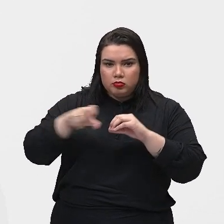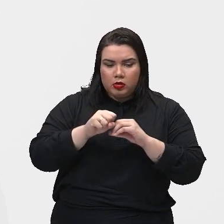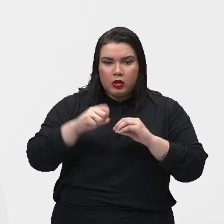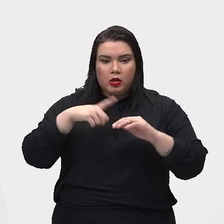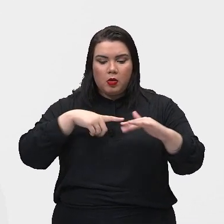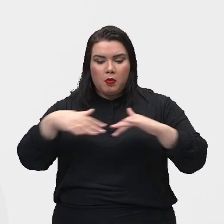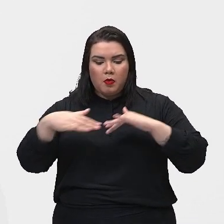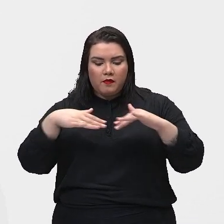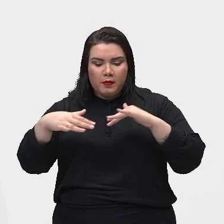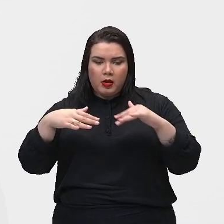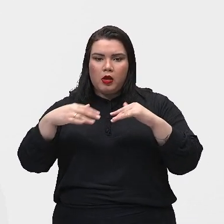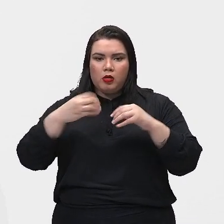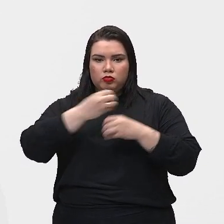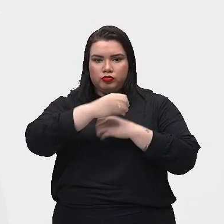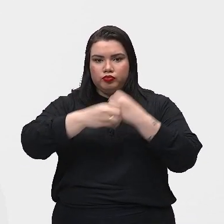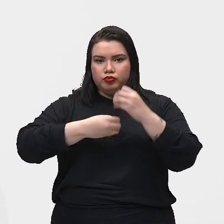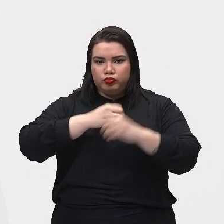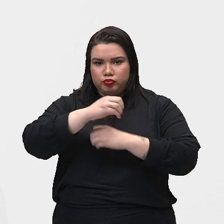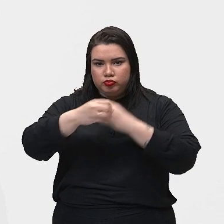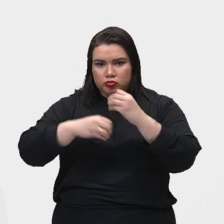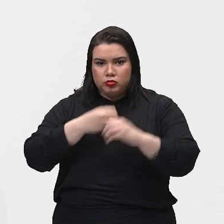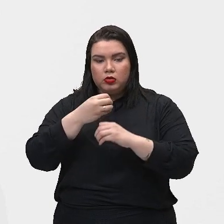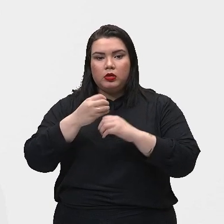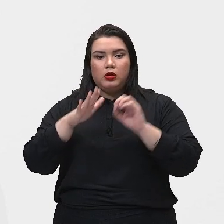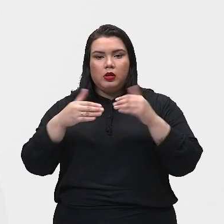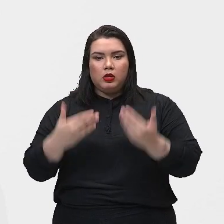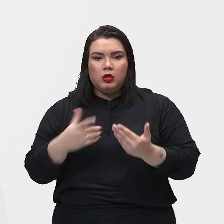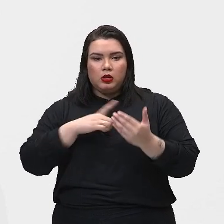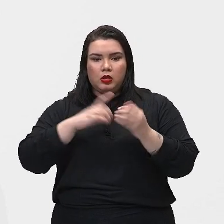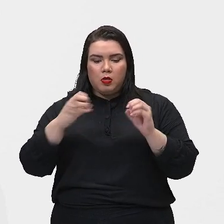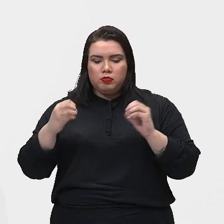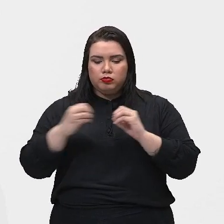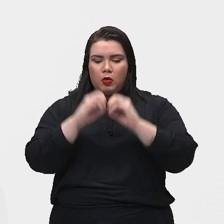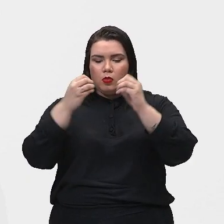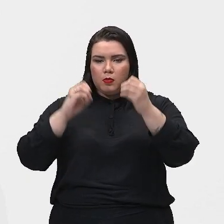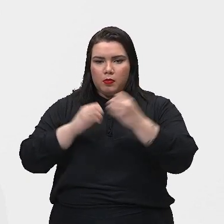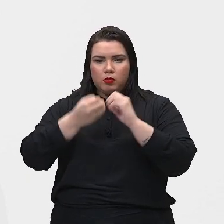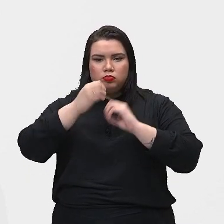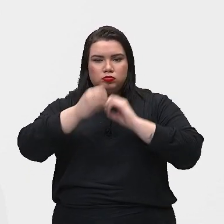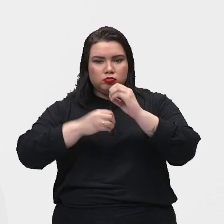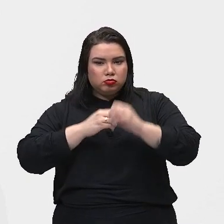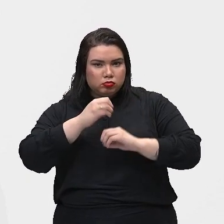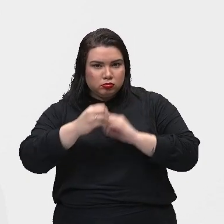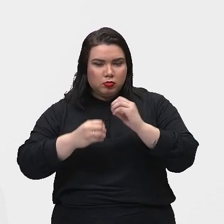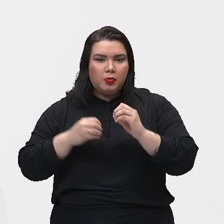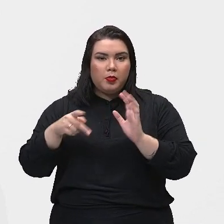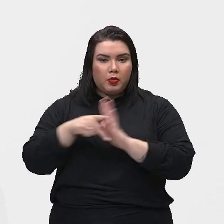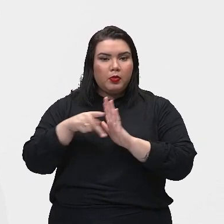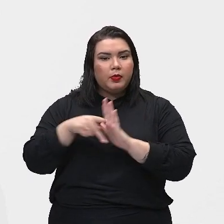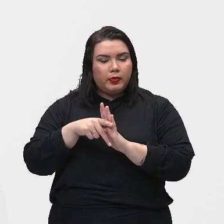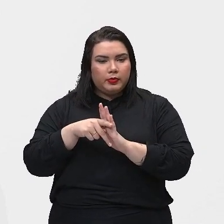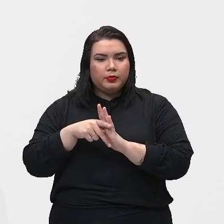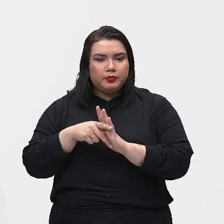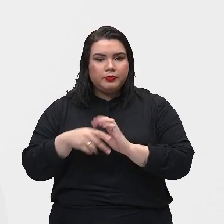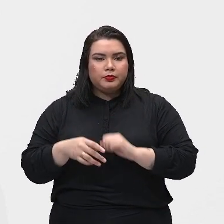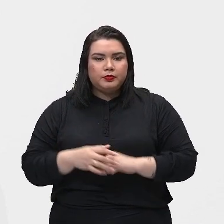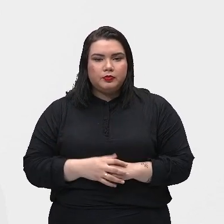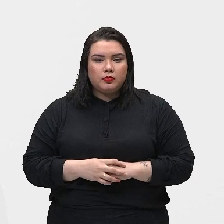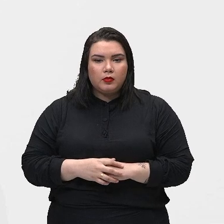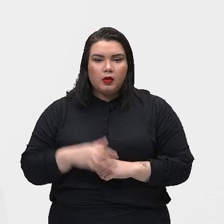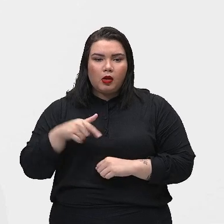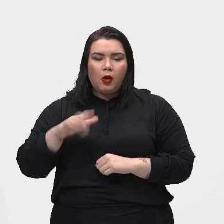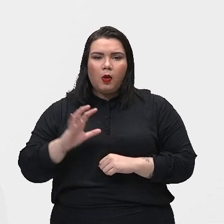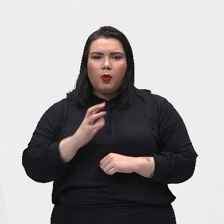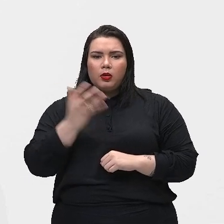intensidade e passam a se chocar com as partículas vizinhas a elas, né? Esses choques